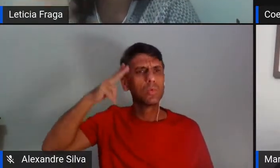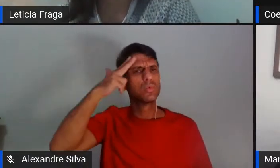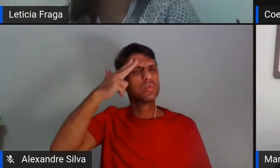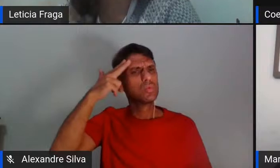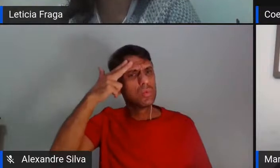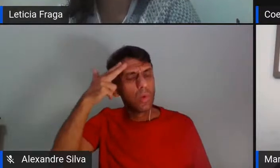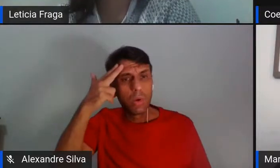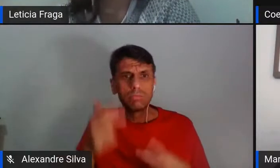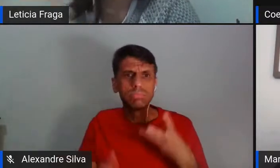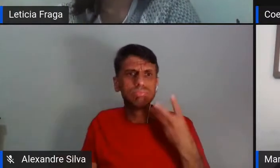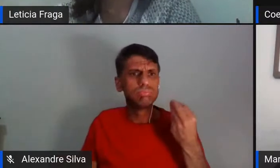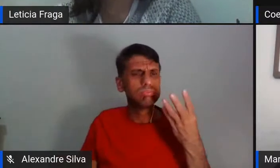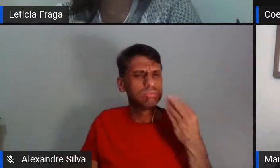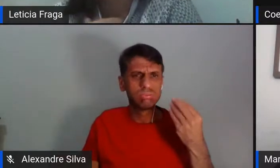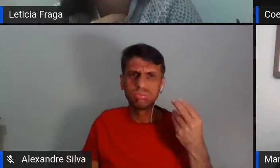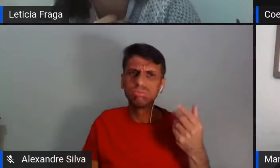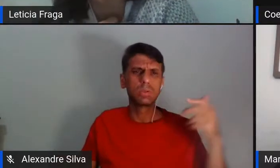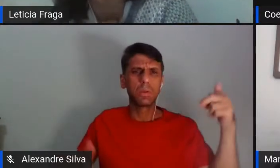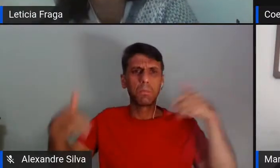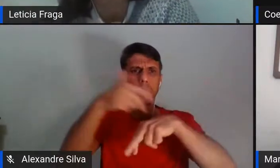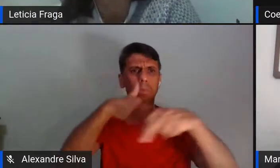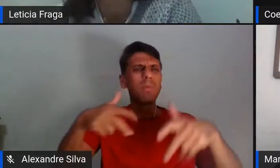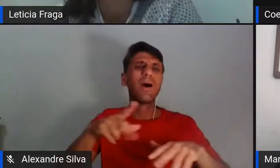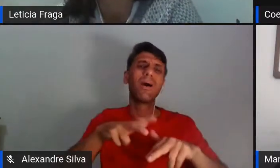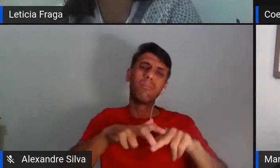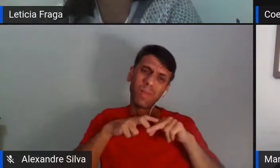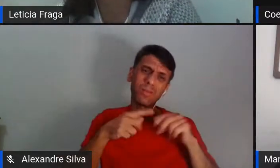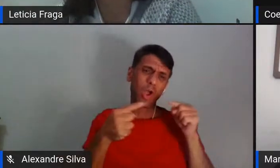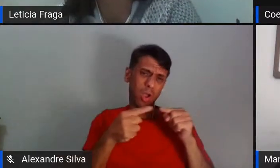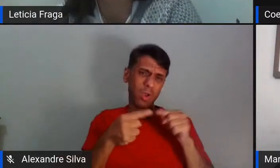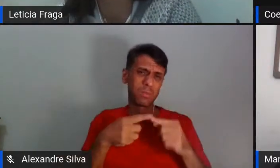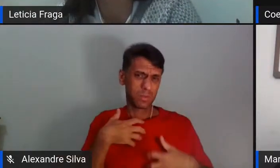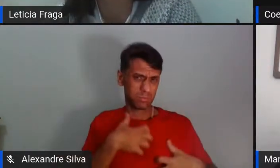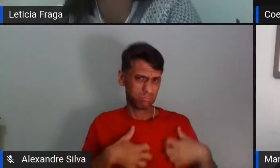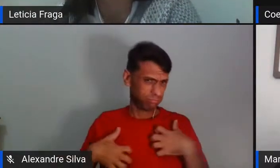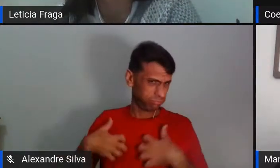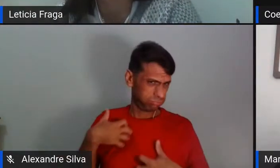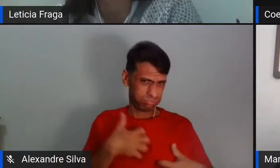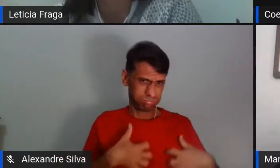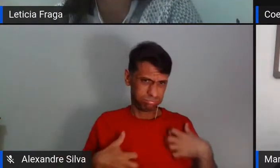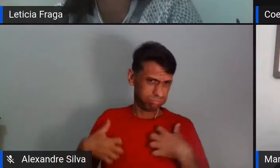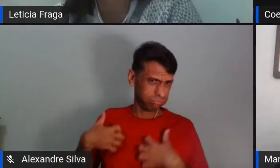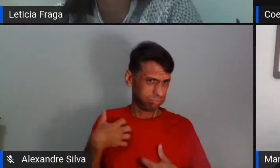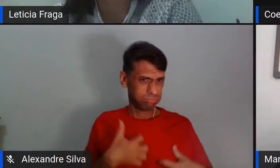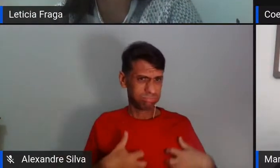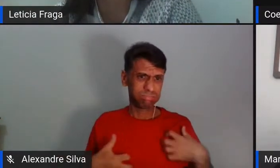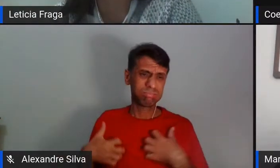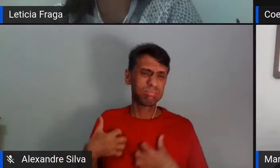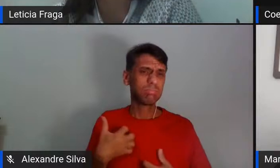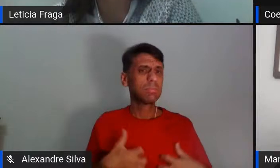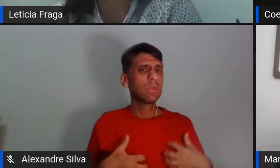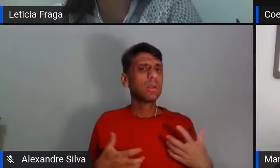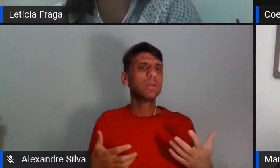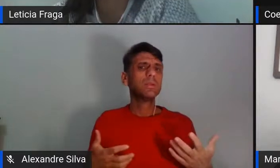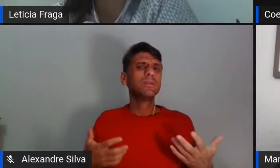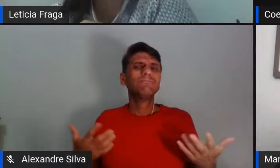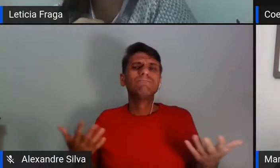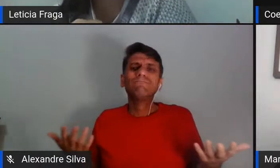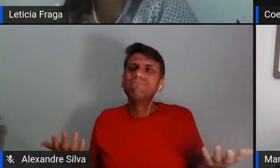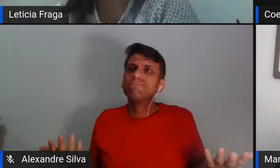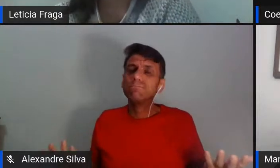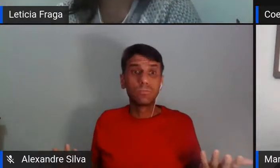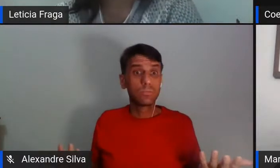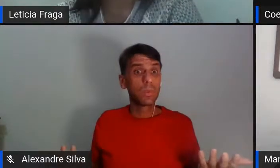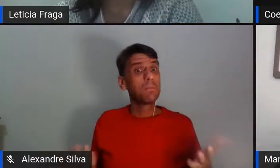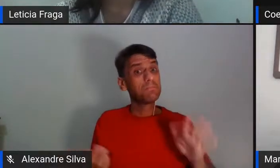movimentado, né? Tem a ver com a angústia que a gente tá sofrendo nesse período, claro. E, enfim, mas